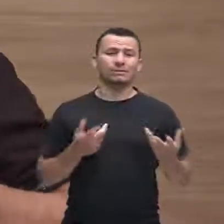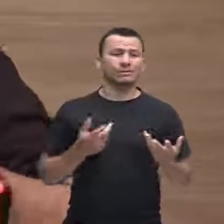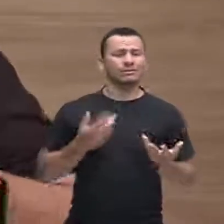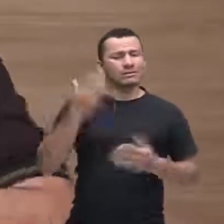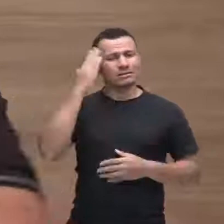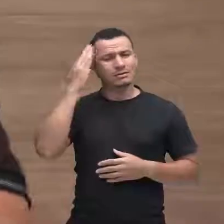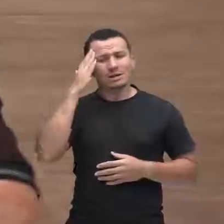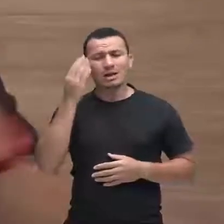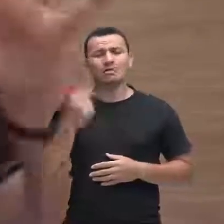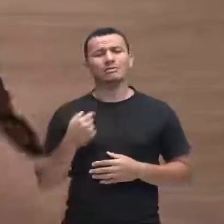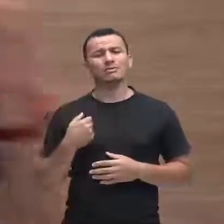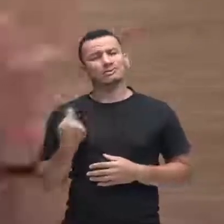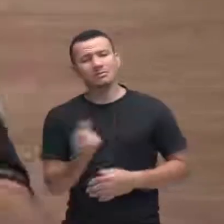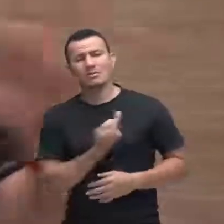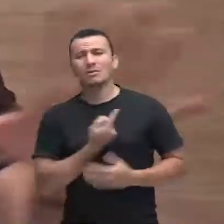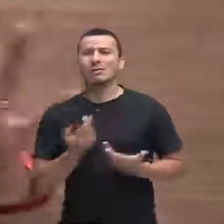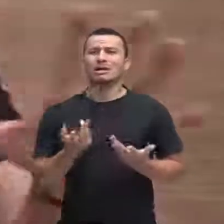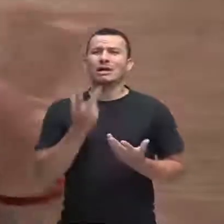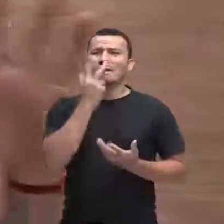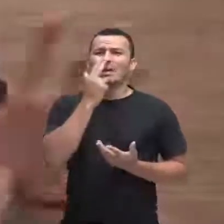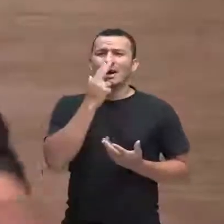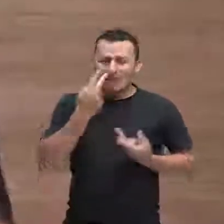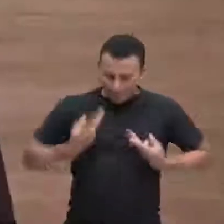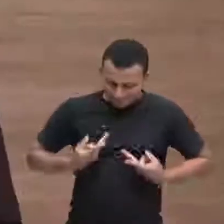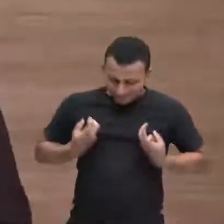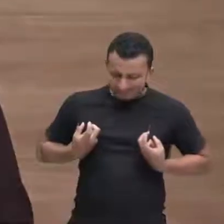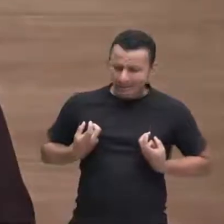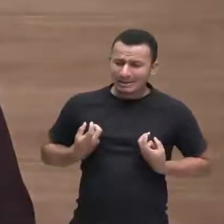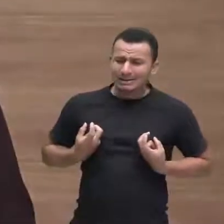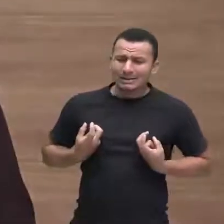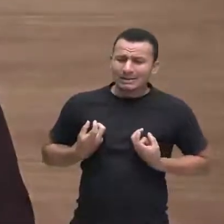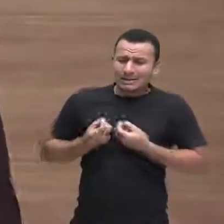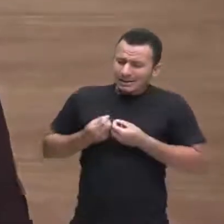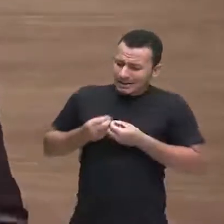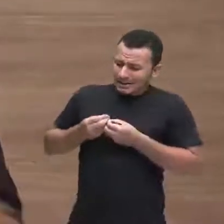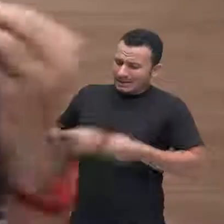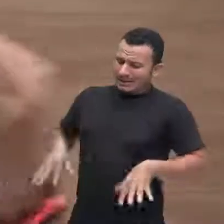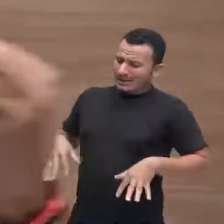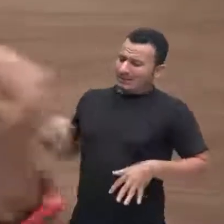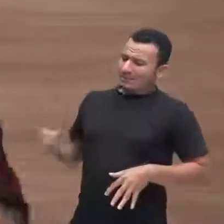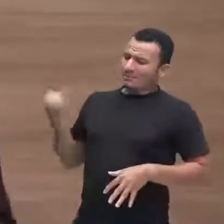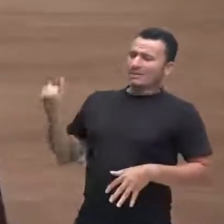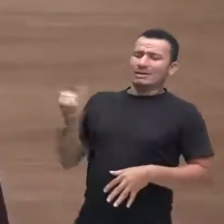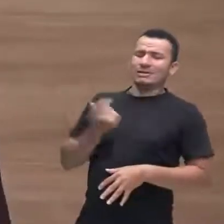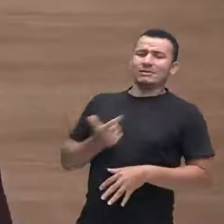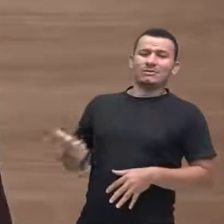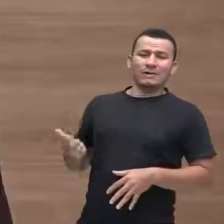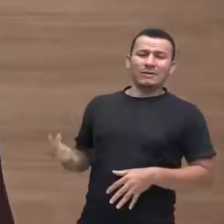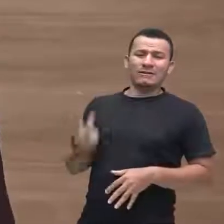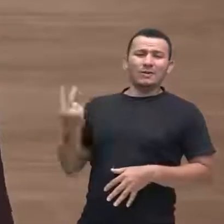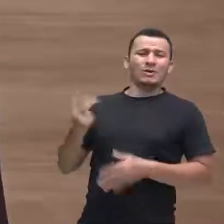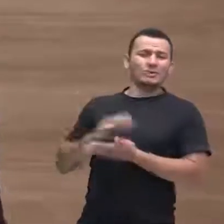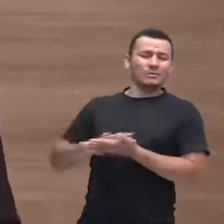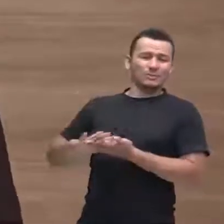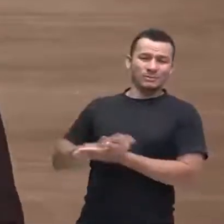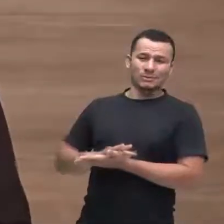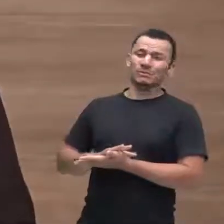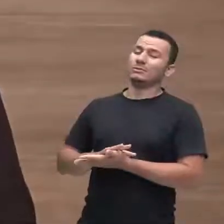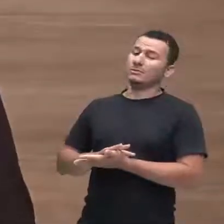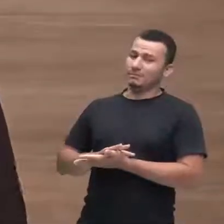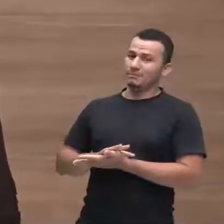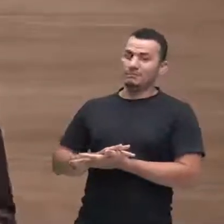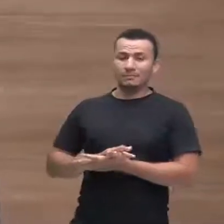nós, sabe, não valemos nada. Não temos valor na realidade. Então,